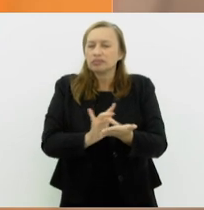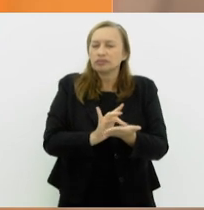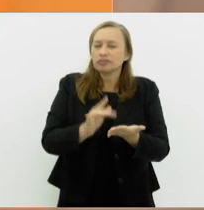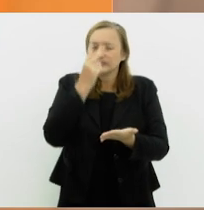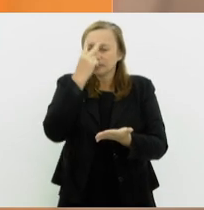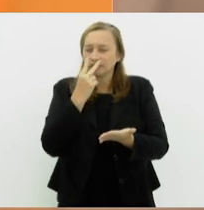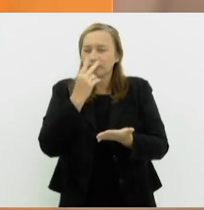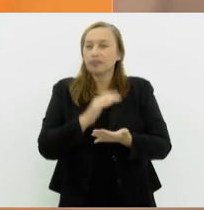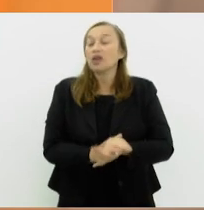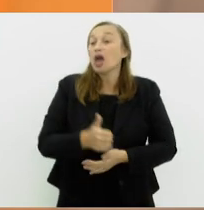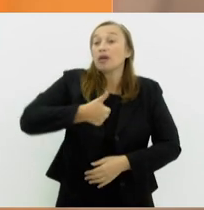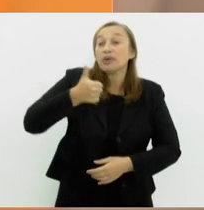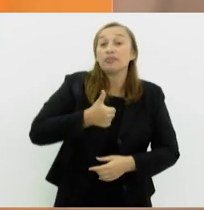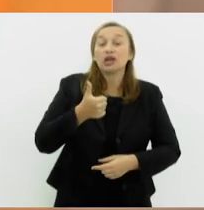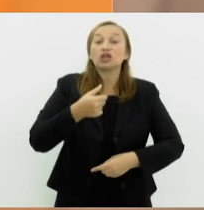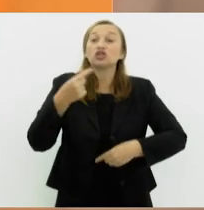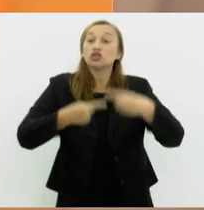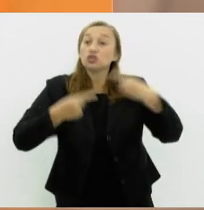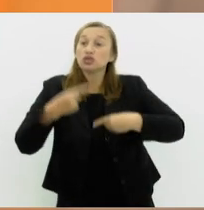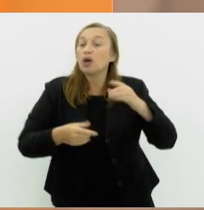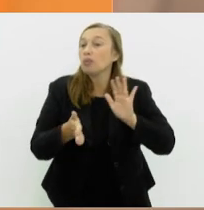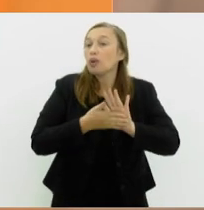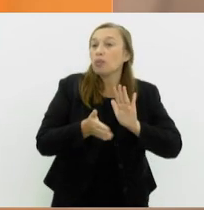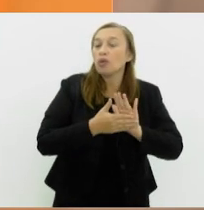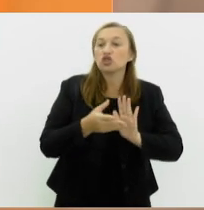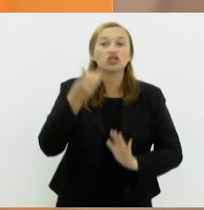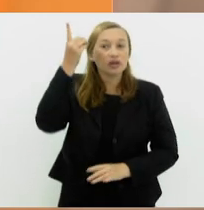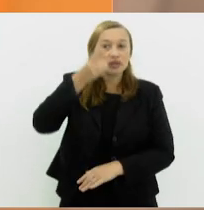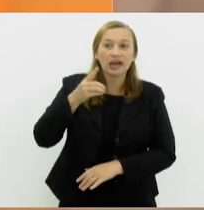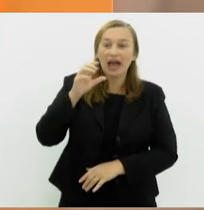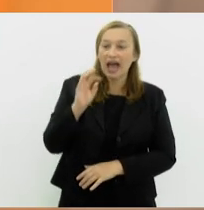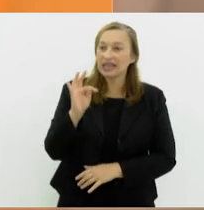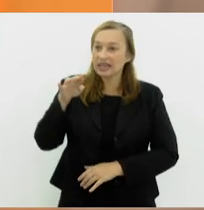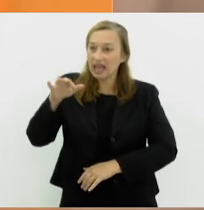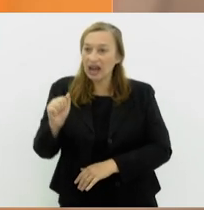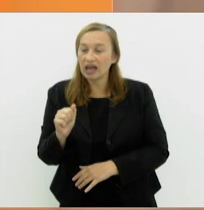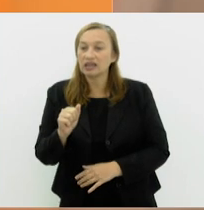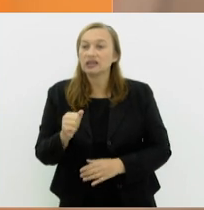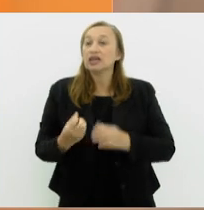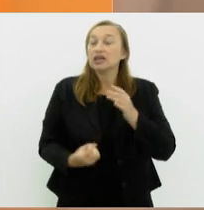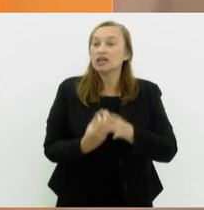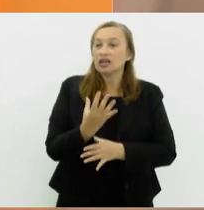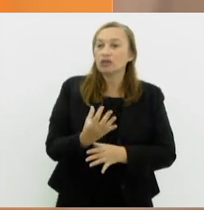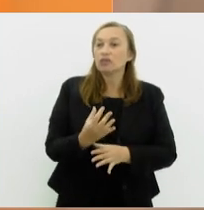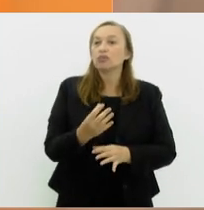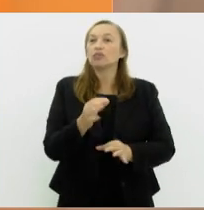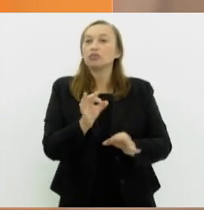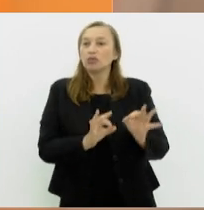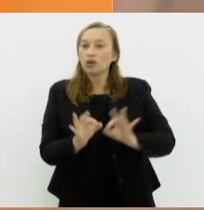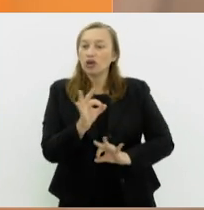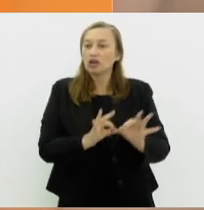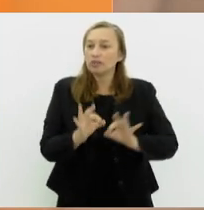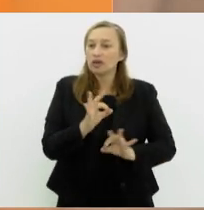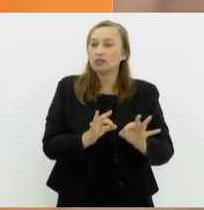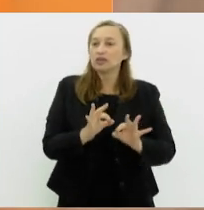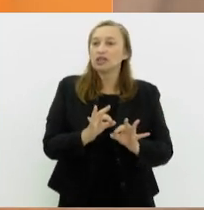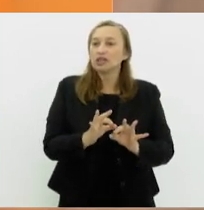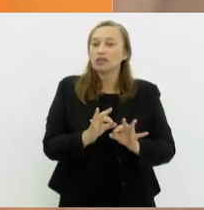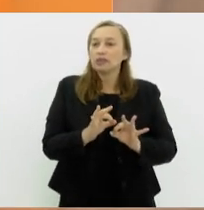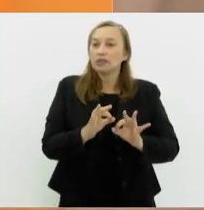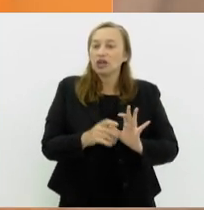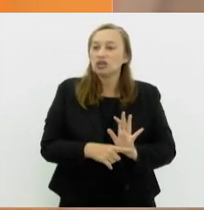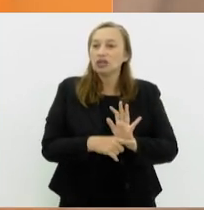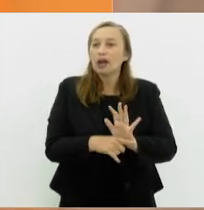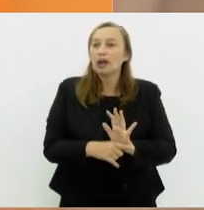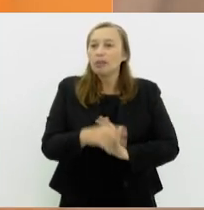Em primeira discussão, proposta do deputado Atila Nunes, que cria um programa permanente de recompensa para pessoas